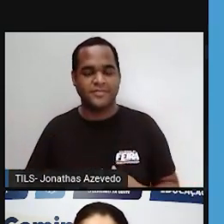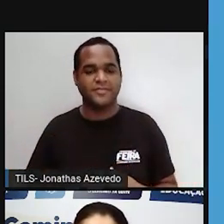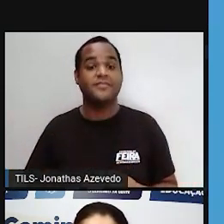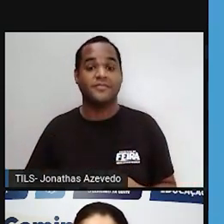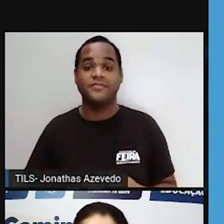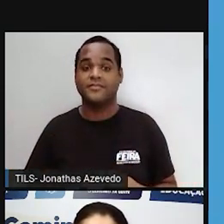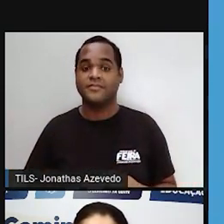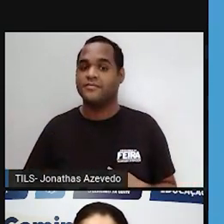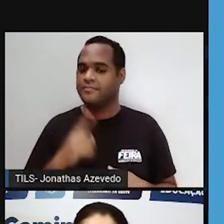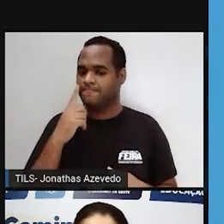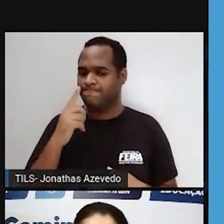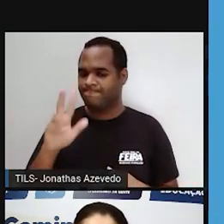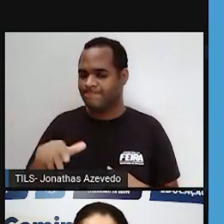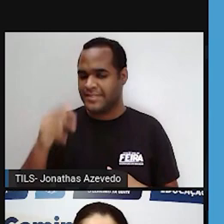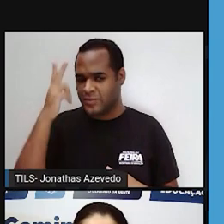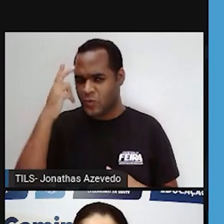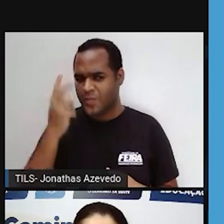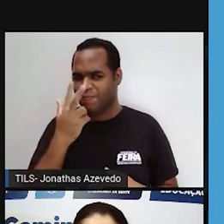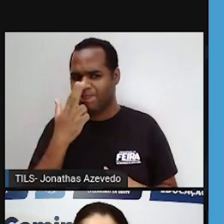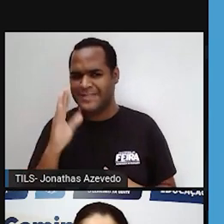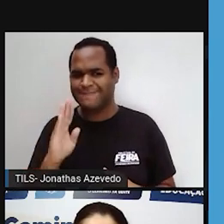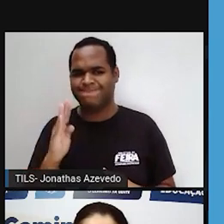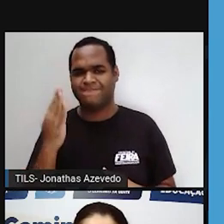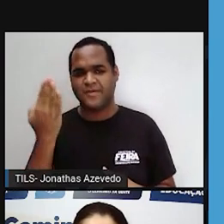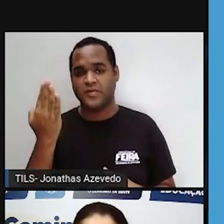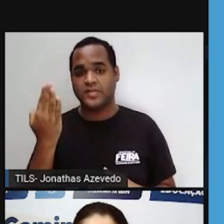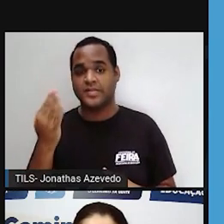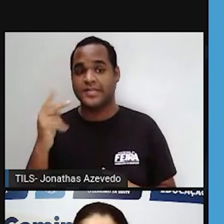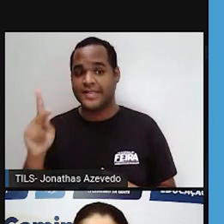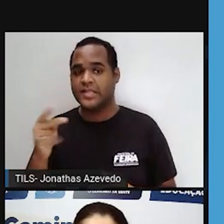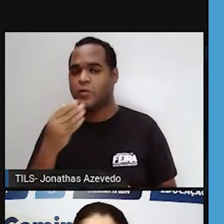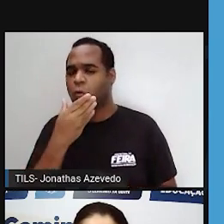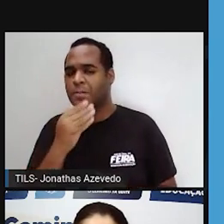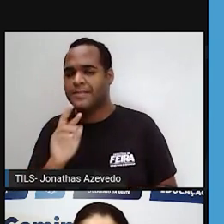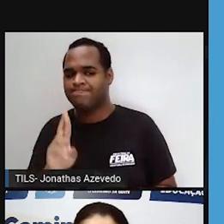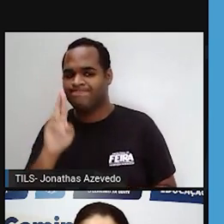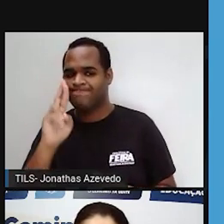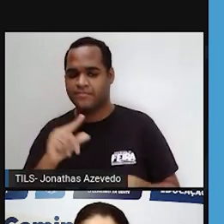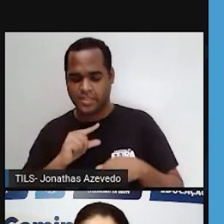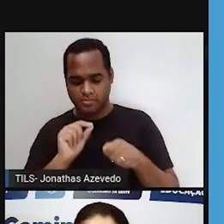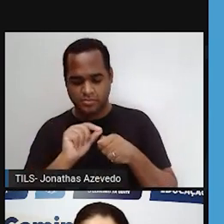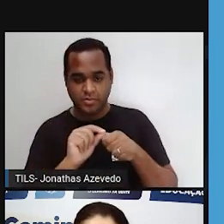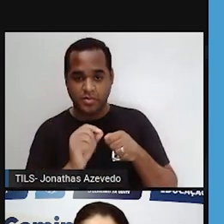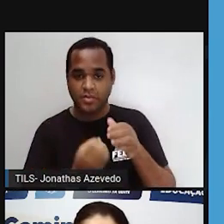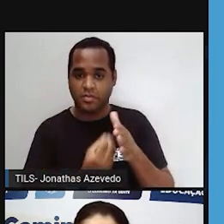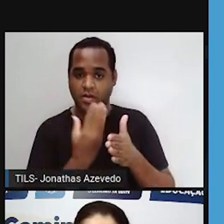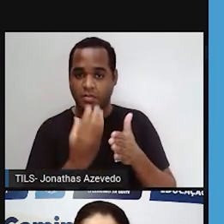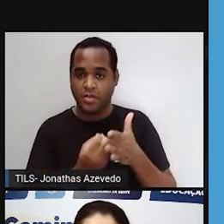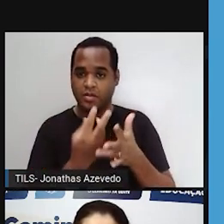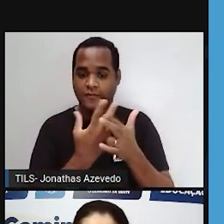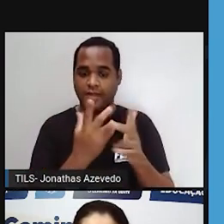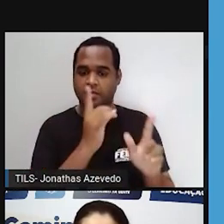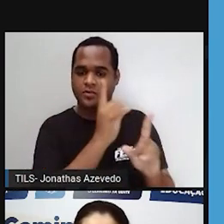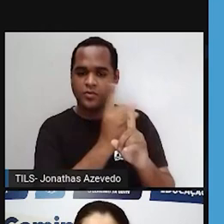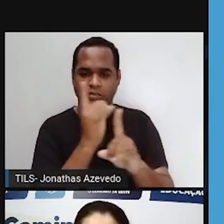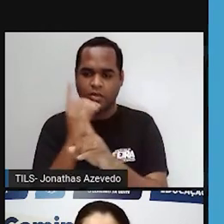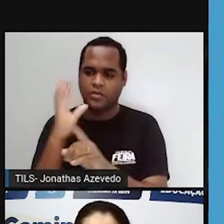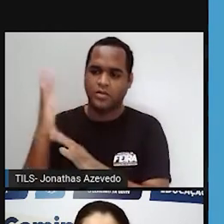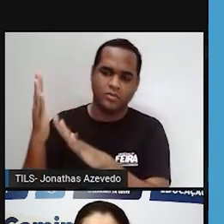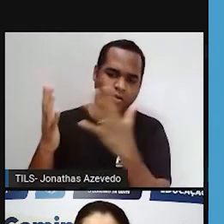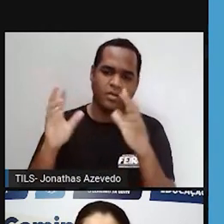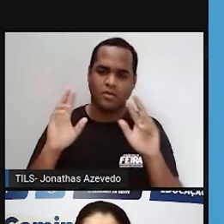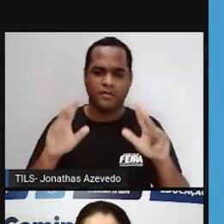ecossistemas artificiais são aqueles espaços que foram criados por humanos e não podem ser encontrados na natureza,